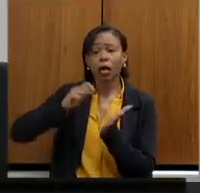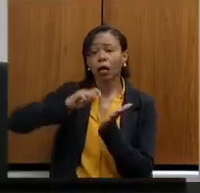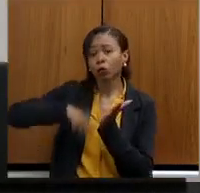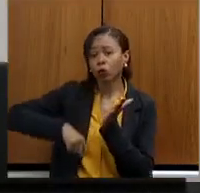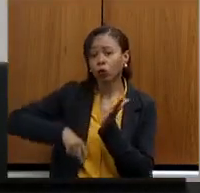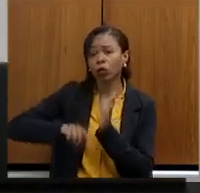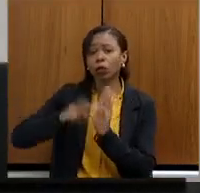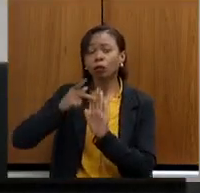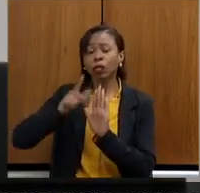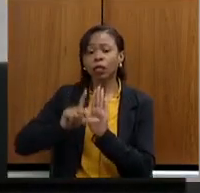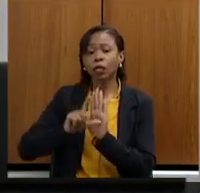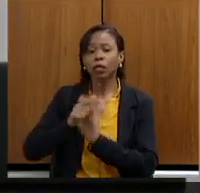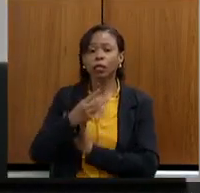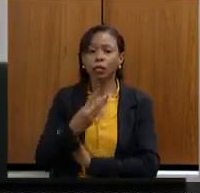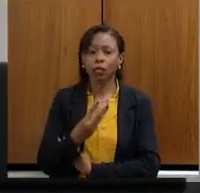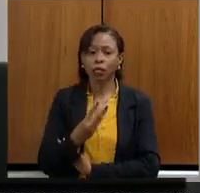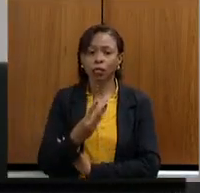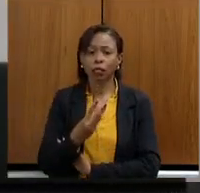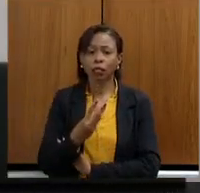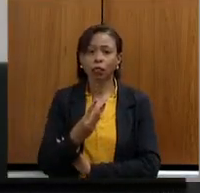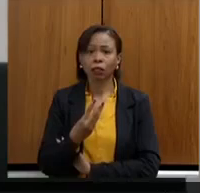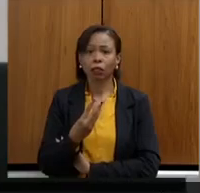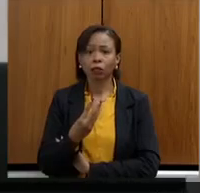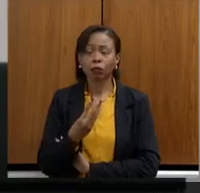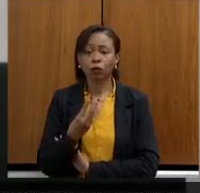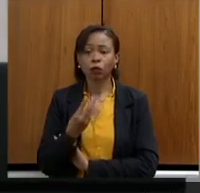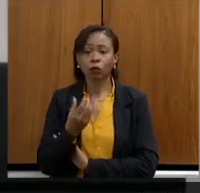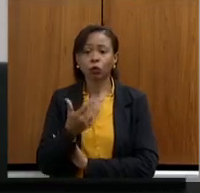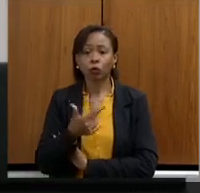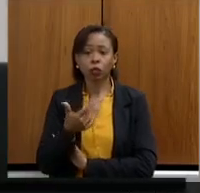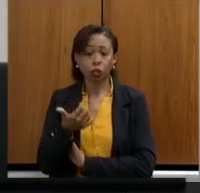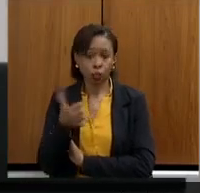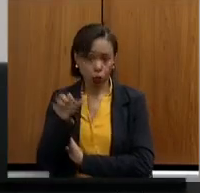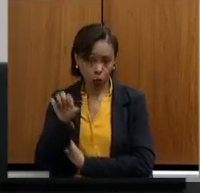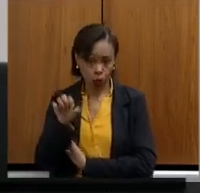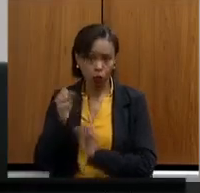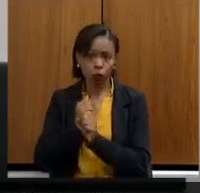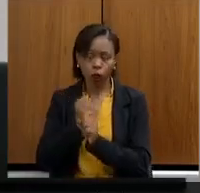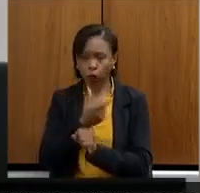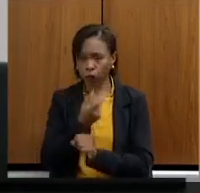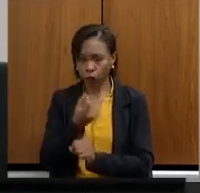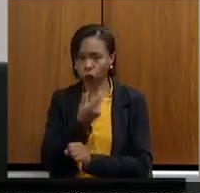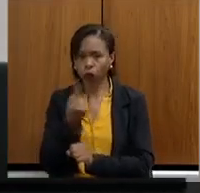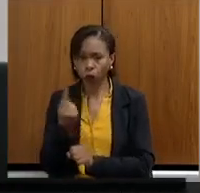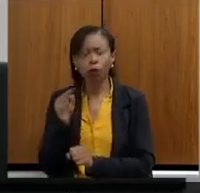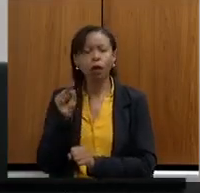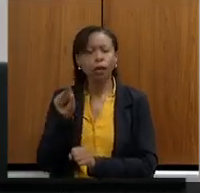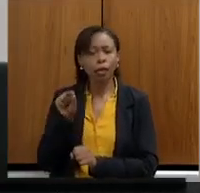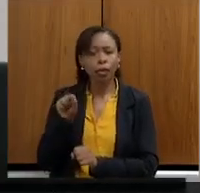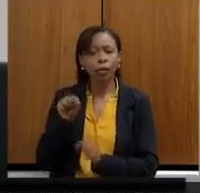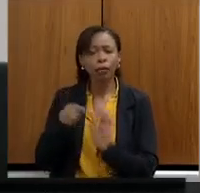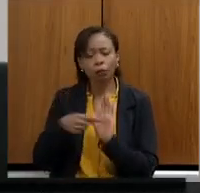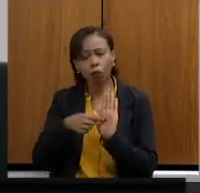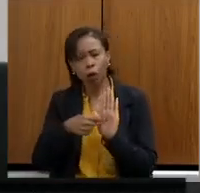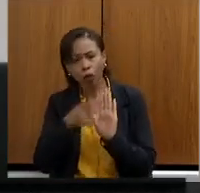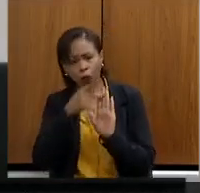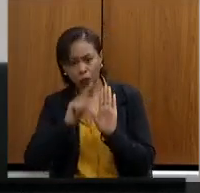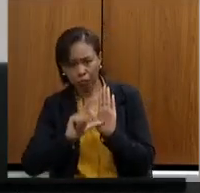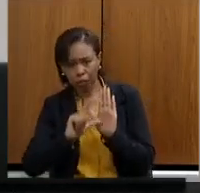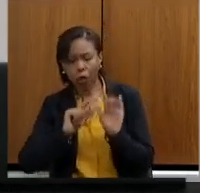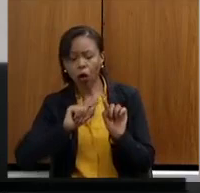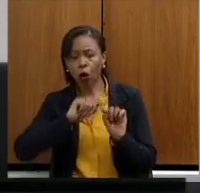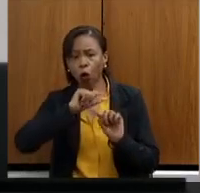3.209, de 2021, que ele traz aqui algumas alterações no